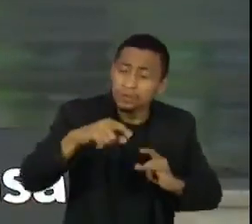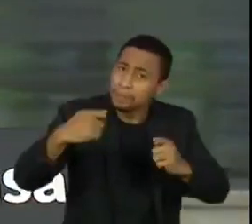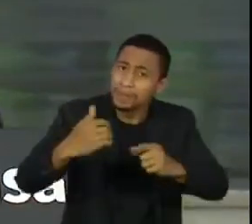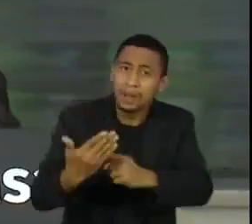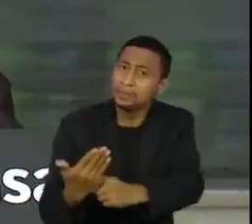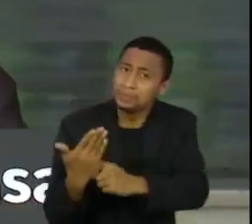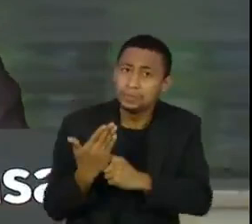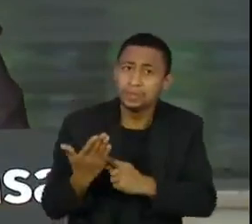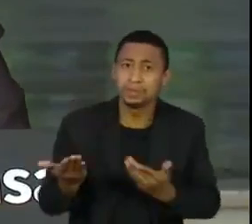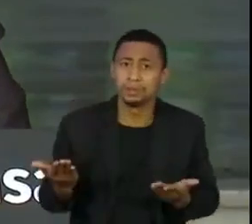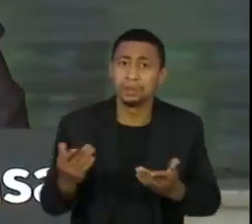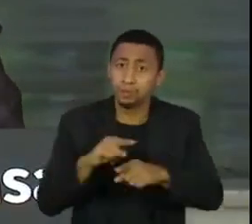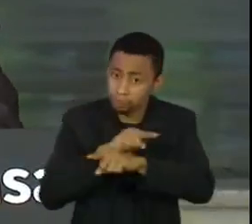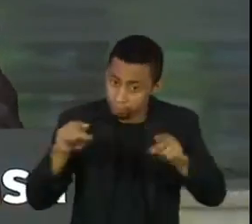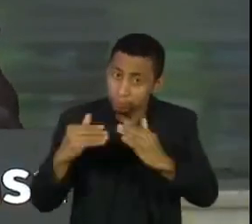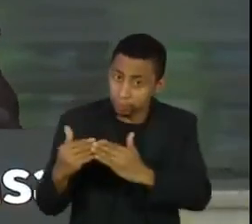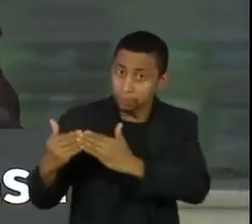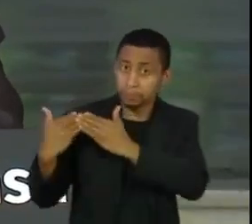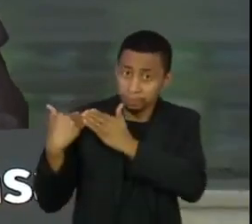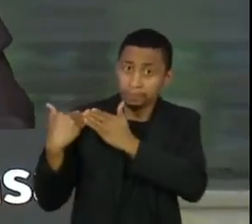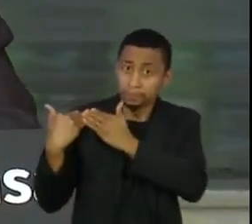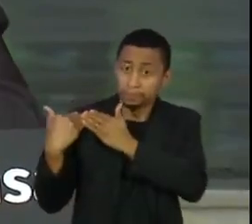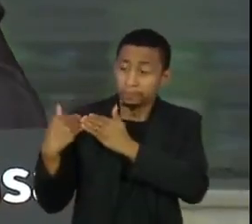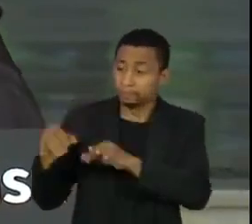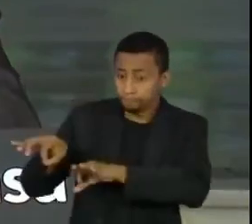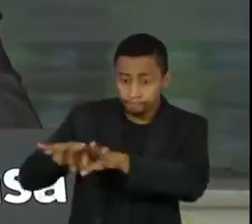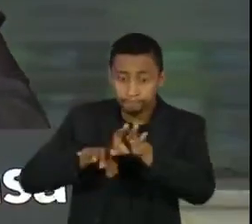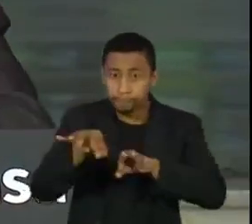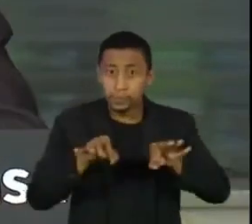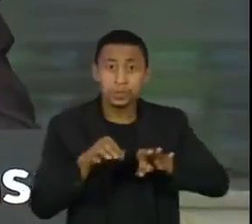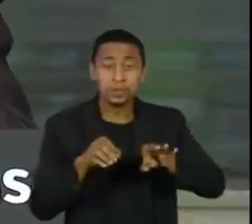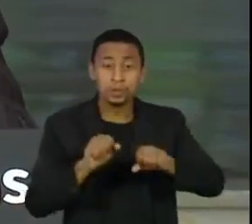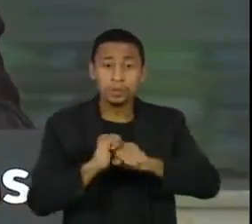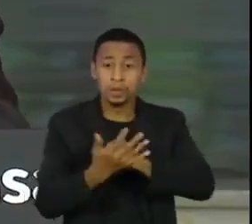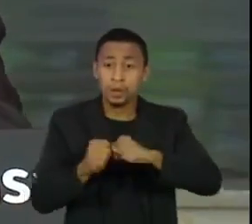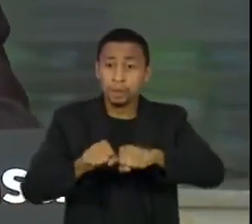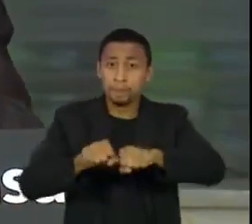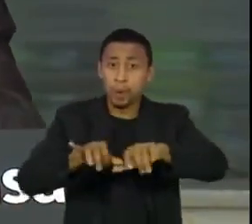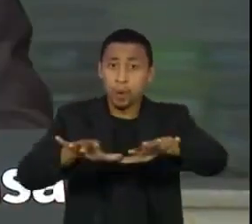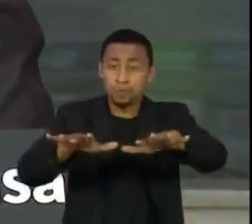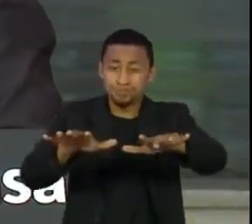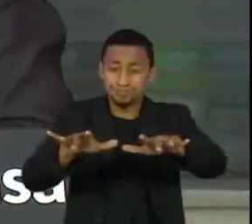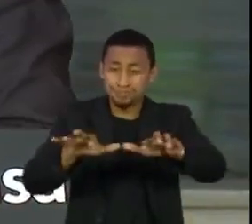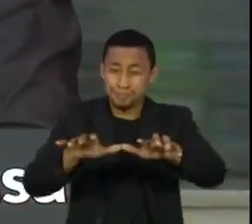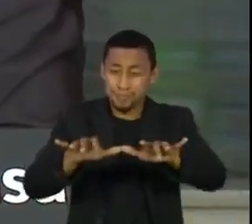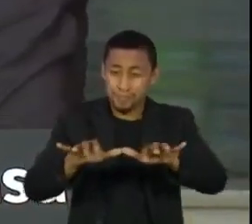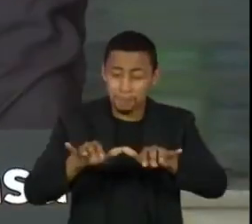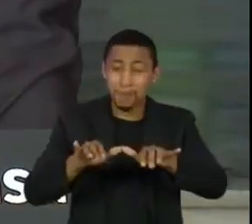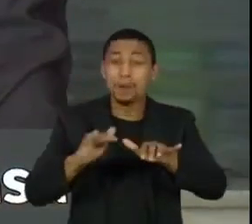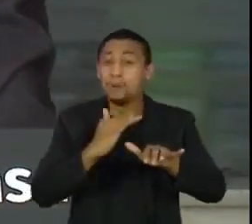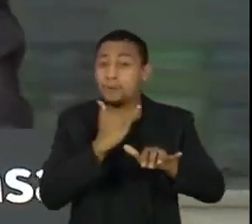todos são responsáveis para nós diminuirmos o máximo o número de mortes. Obrigado, governo.